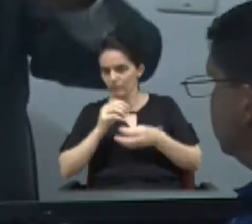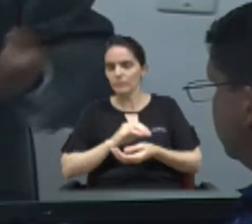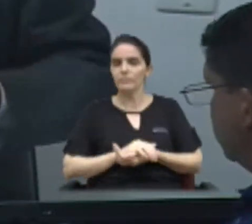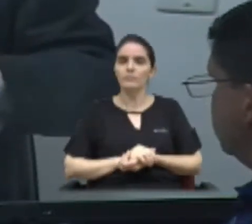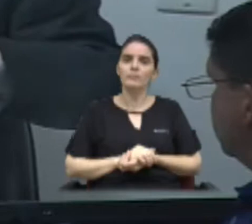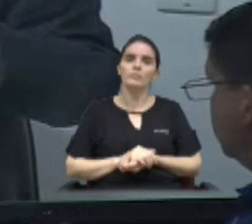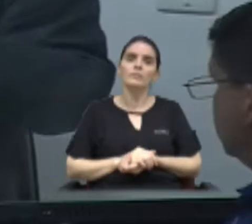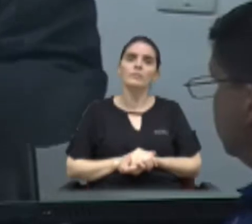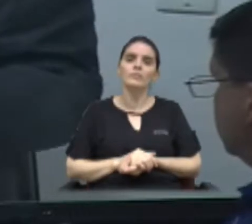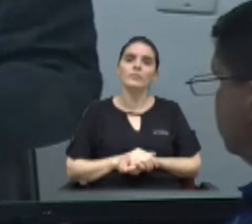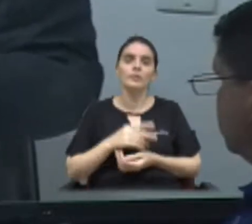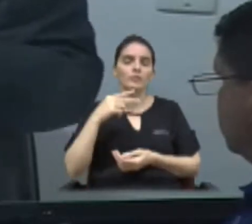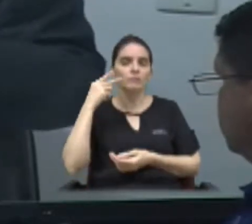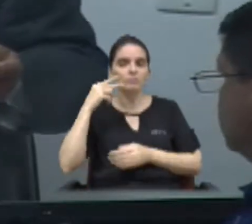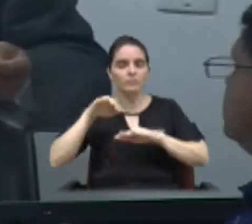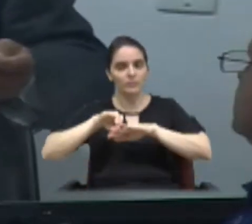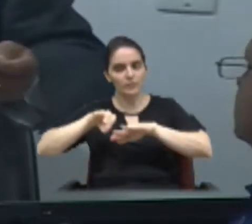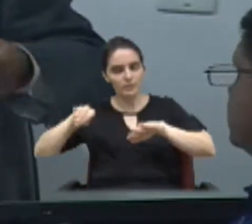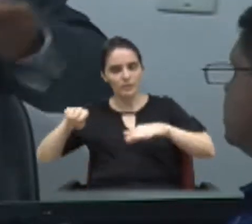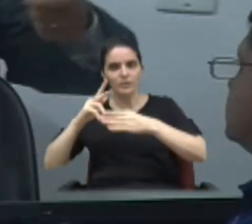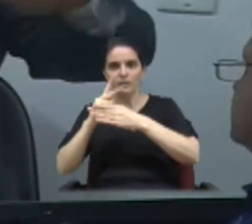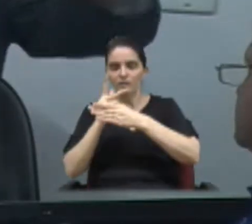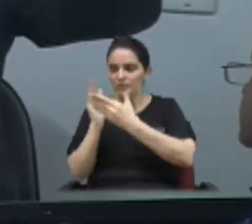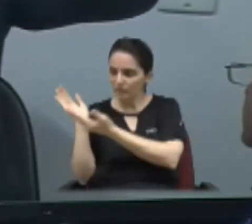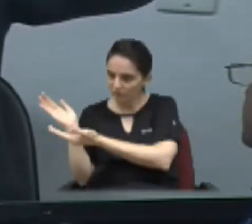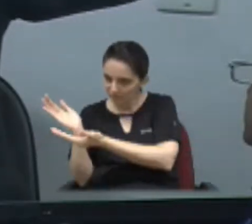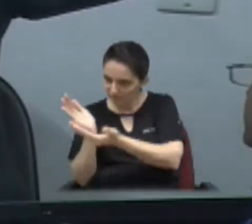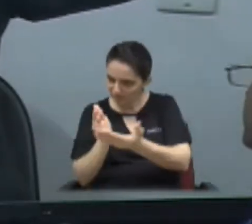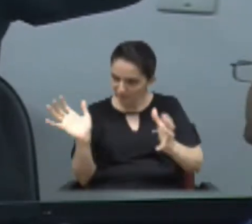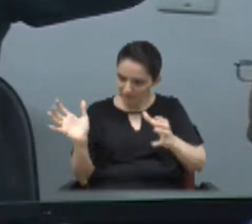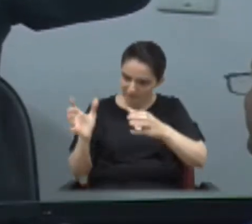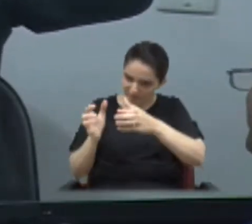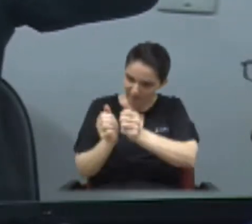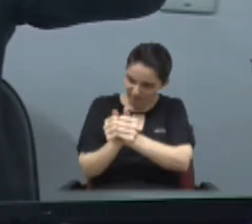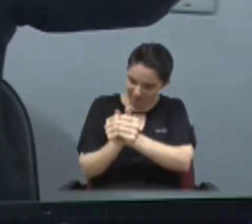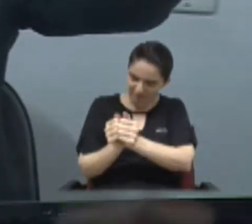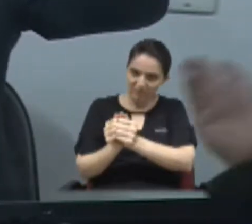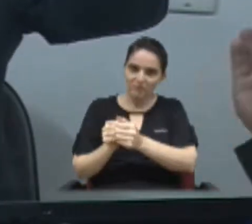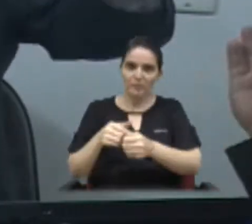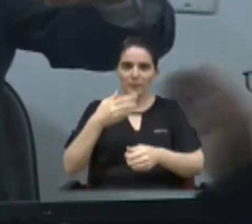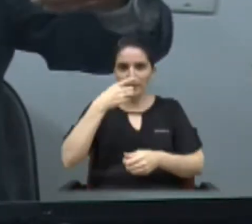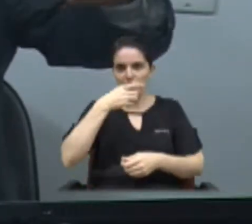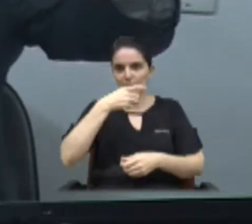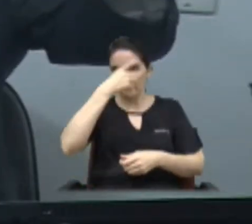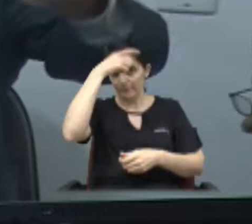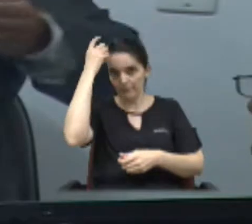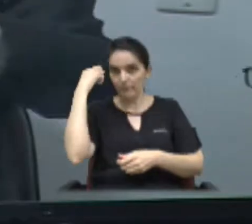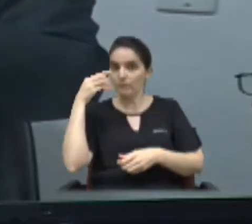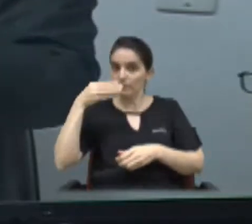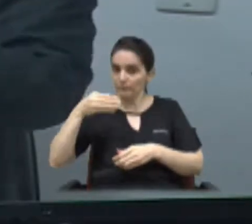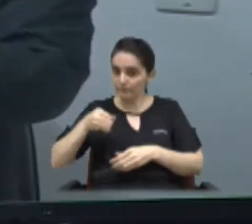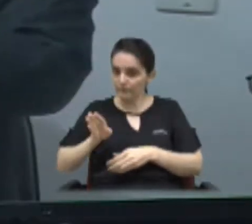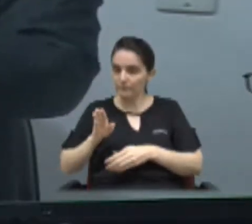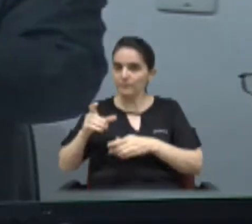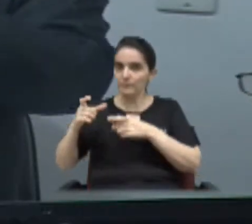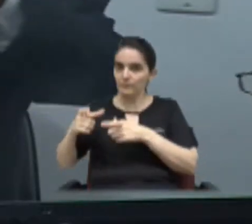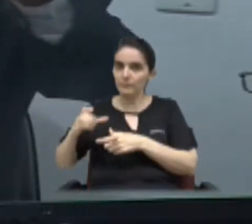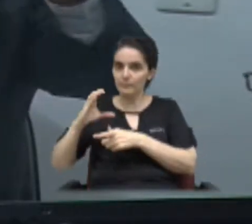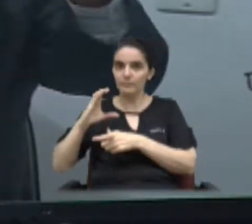foram convidados pelo vereador Helder. Inclusive, eu cheguei até a Ila Secap no final e acabou,